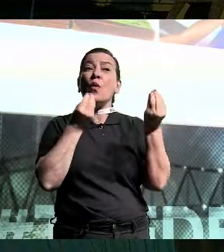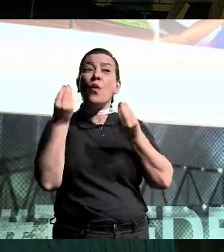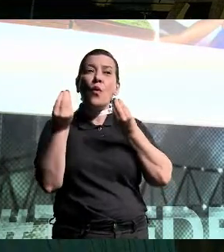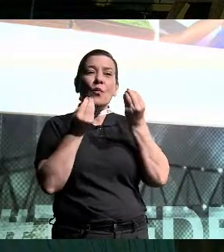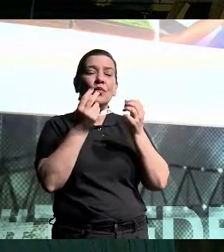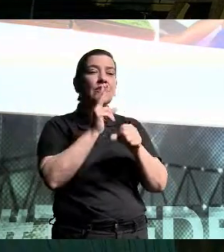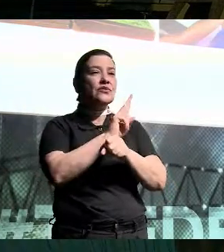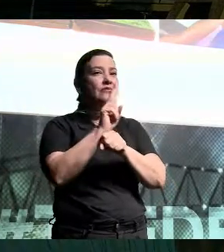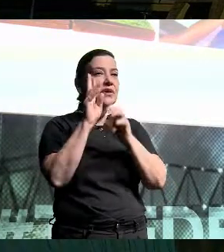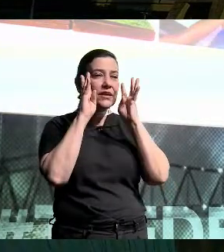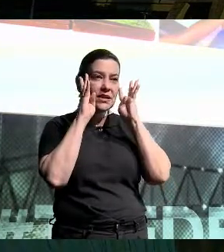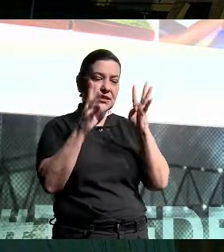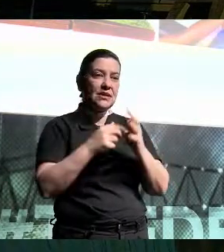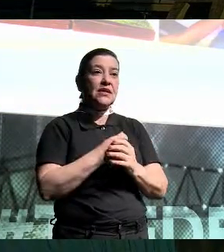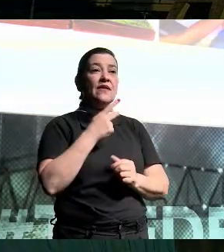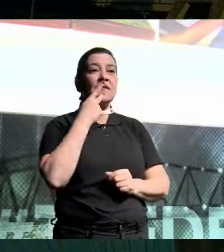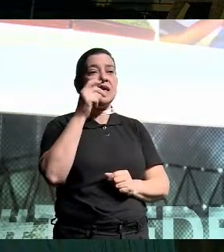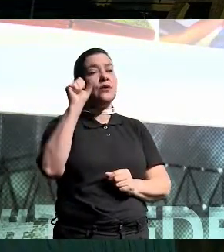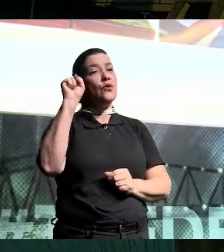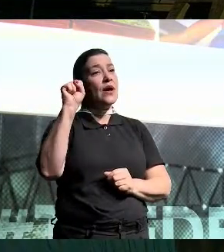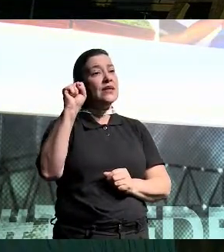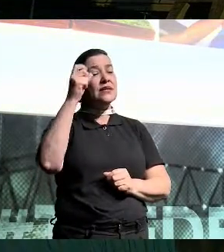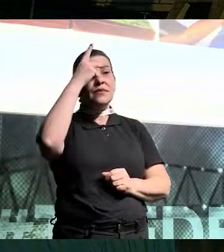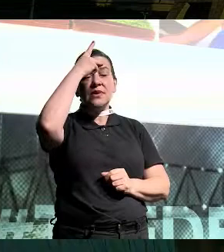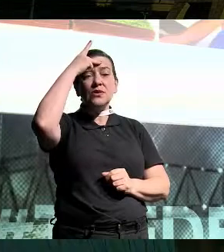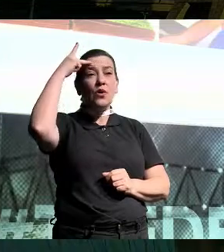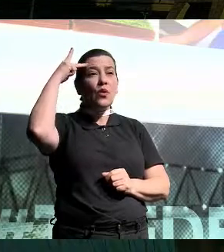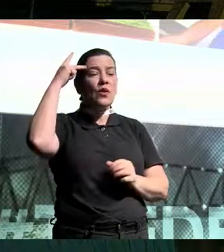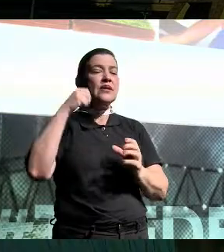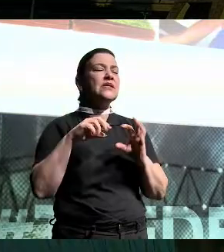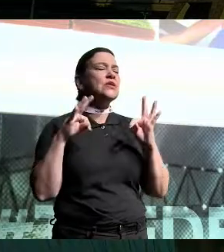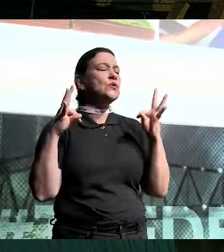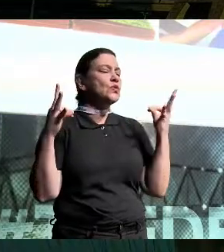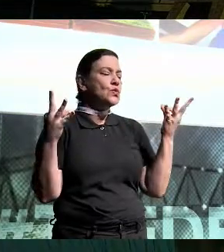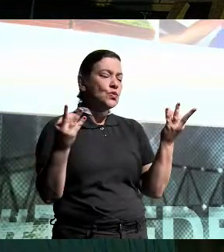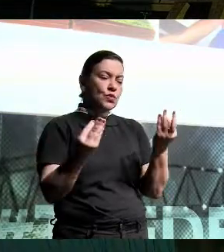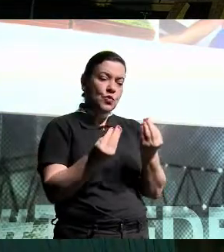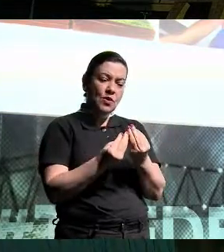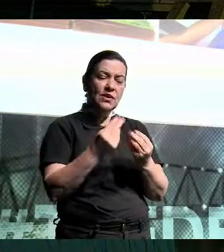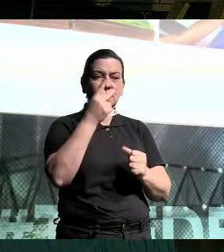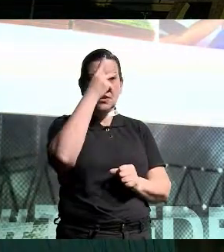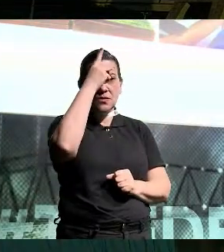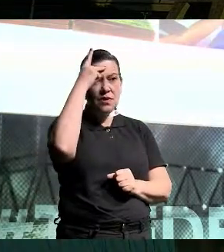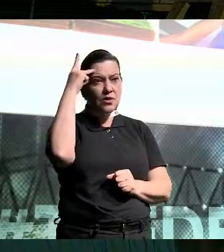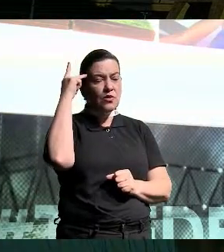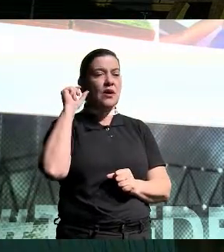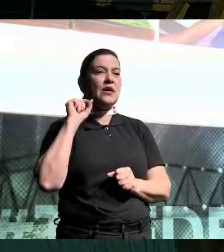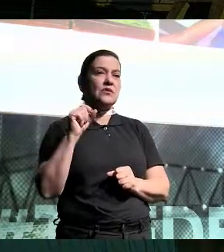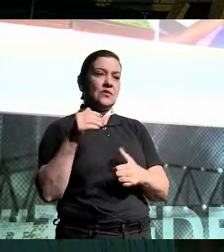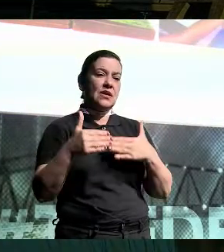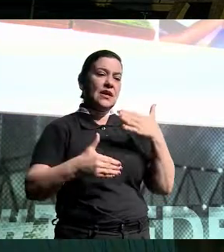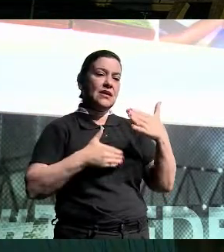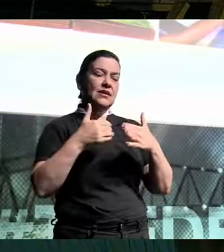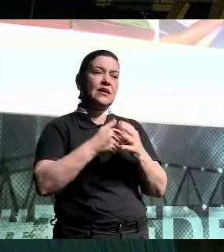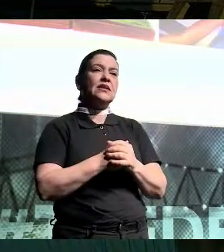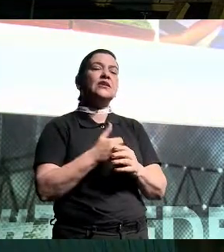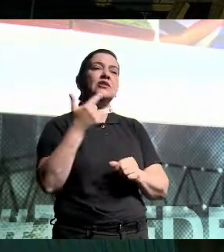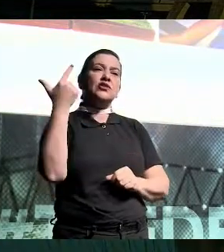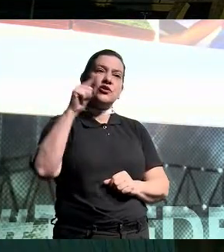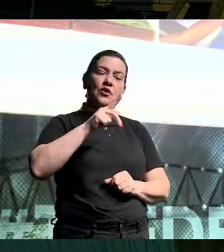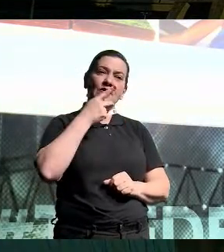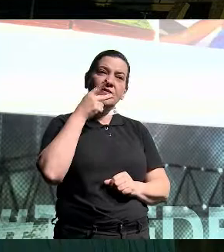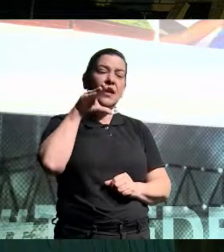isso? Falar sobre o S é pessoas, gente. São todas as pessoas envolvidas na cadeia. Aqui a gente fala, de novo,